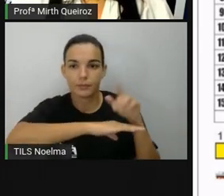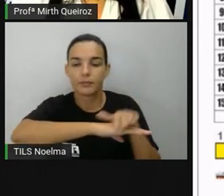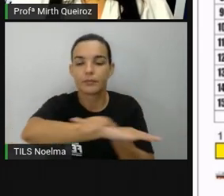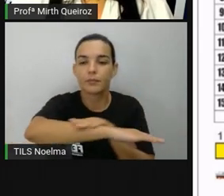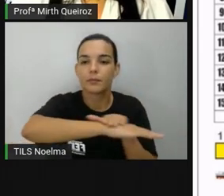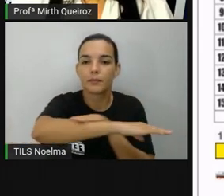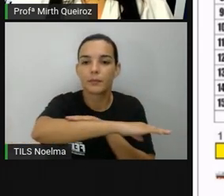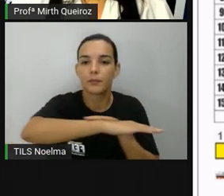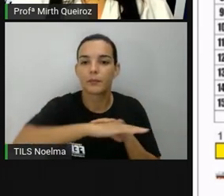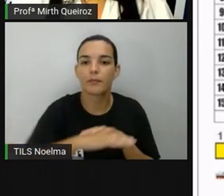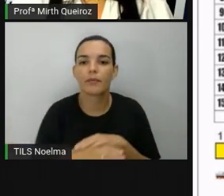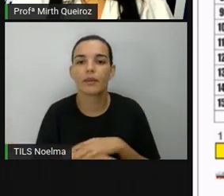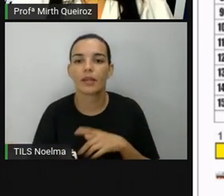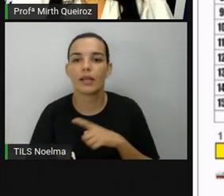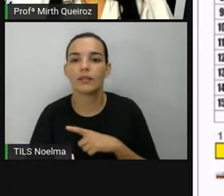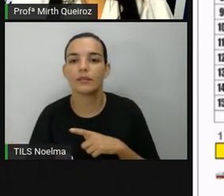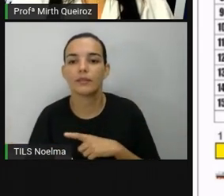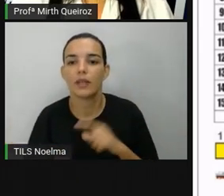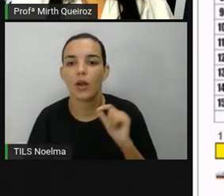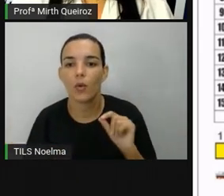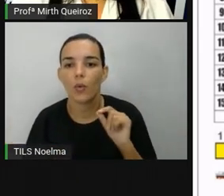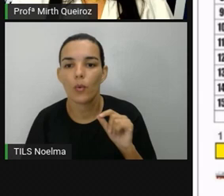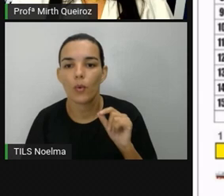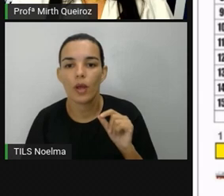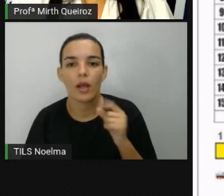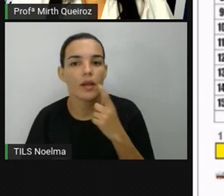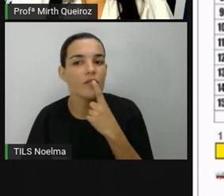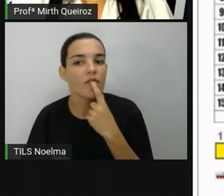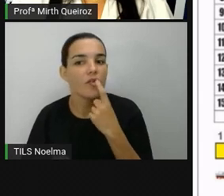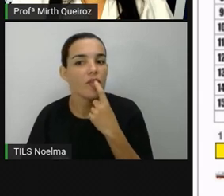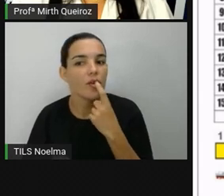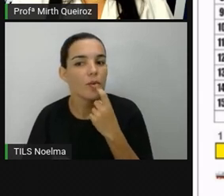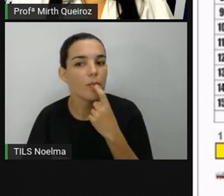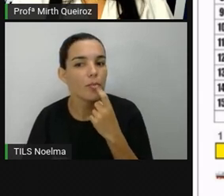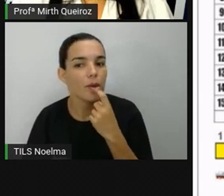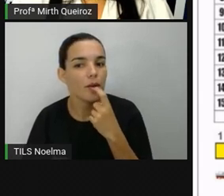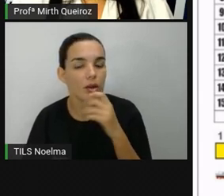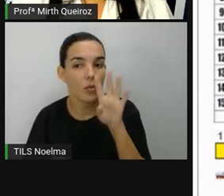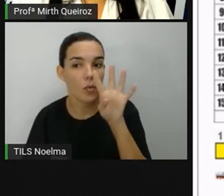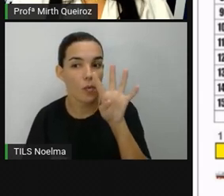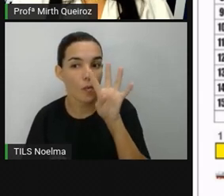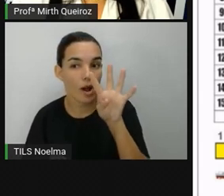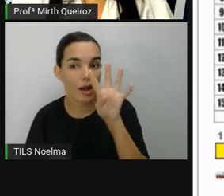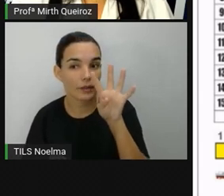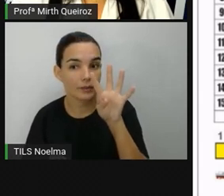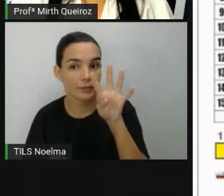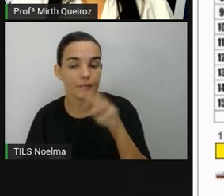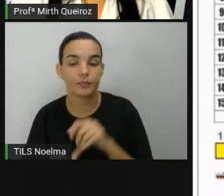Em coraçados, vocês vão fazer aí dois, né? Quatro quadradinhos.